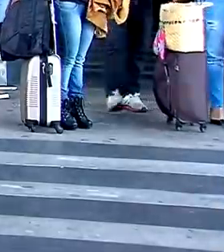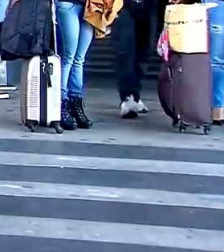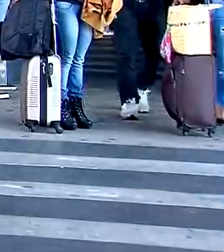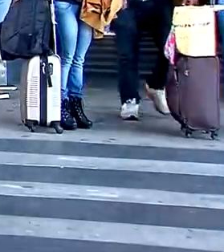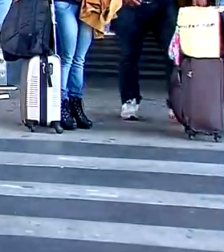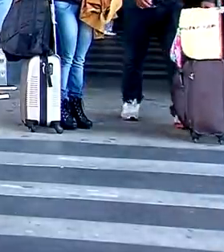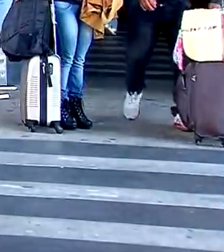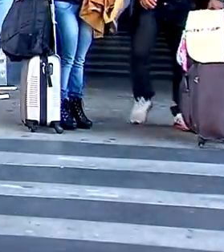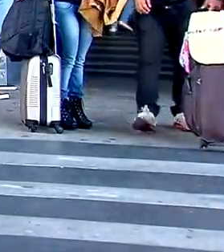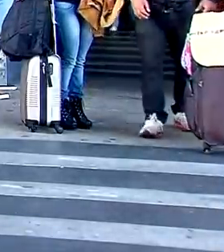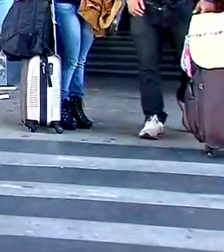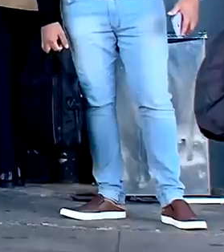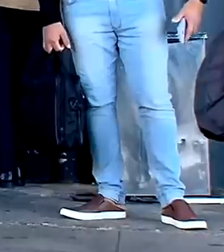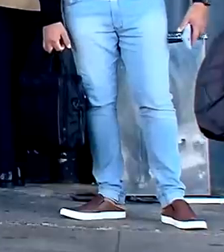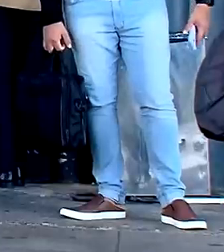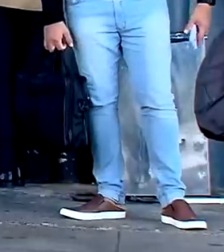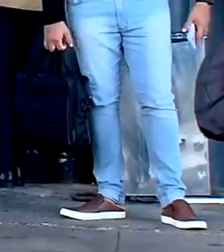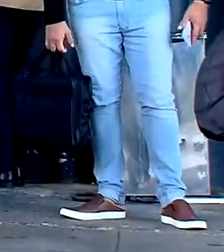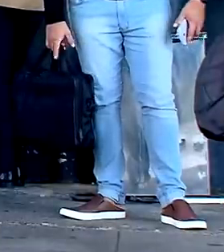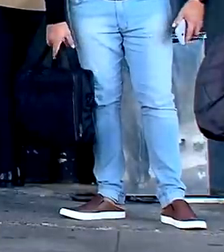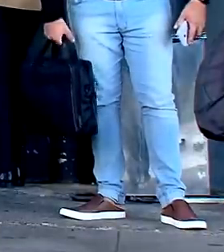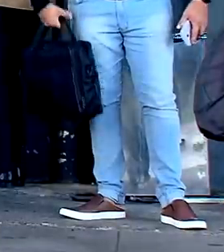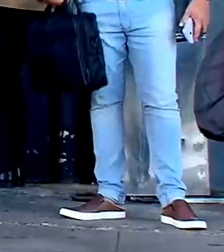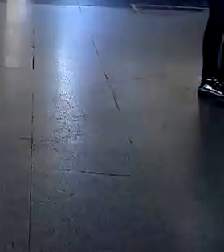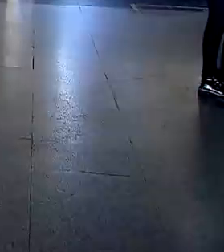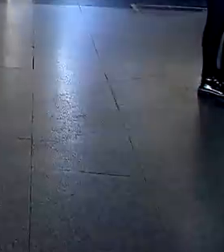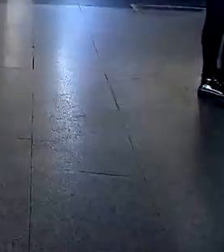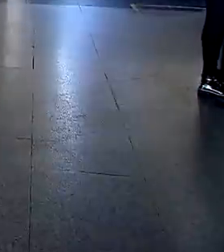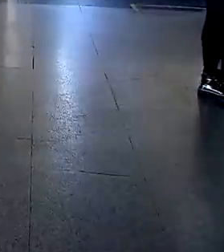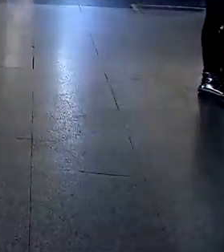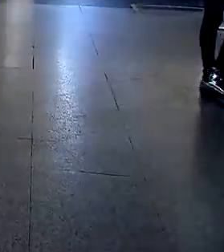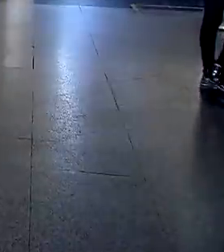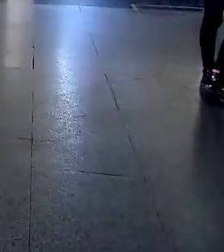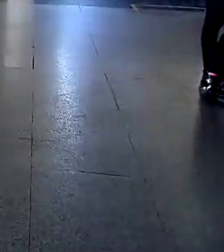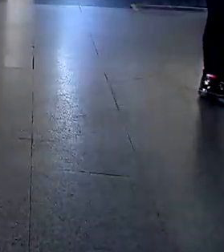E amanhã.